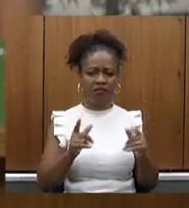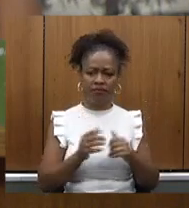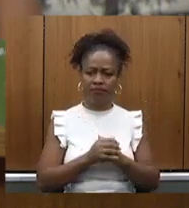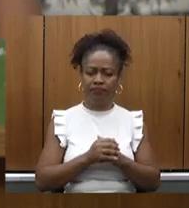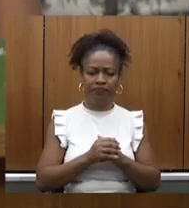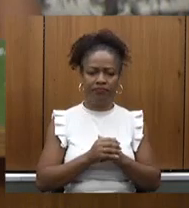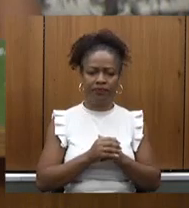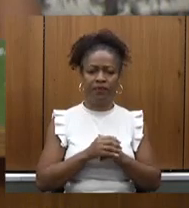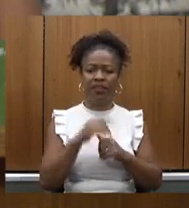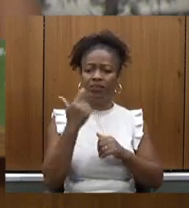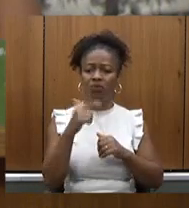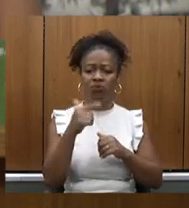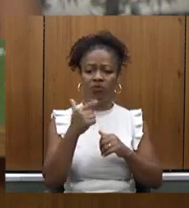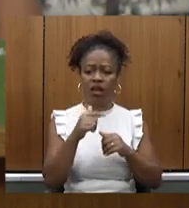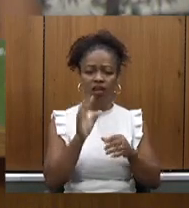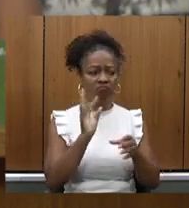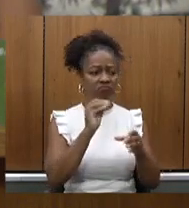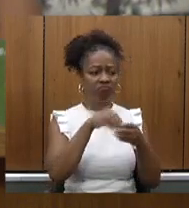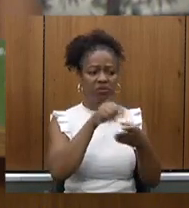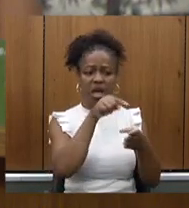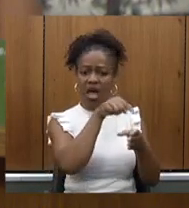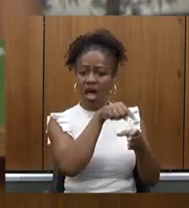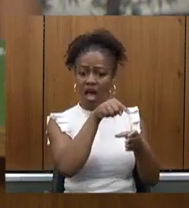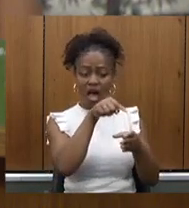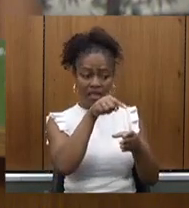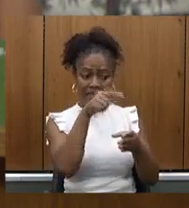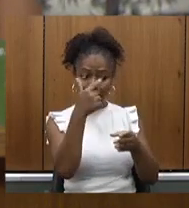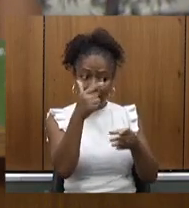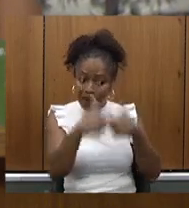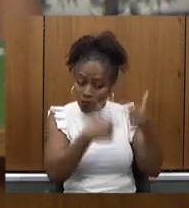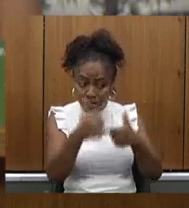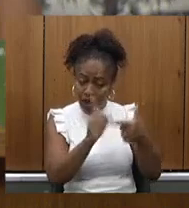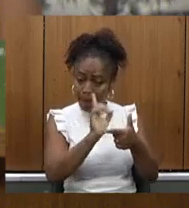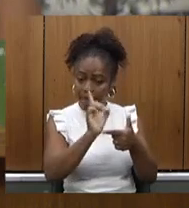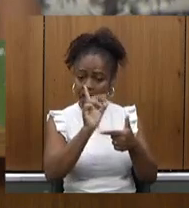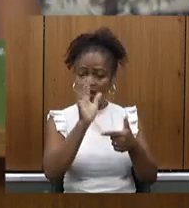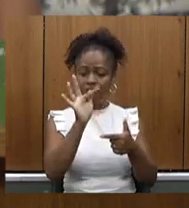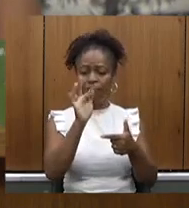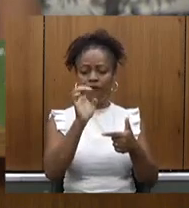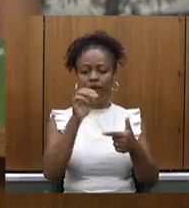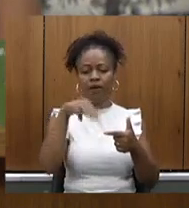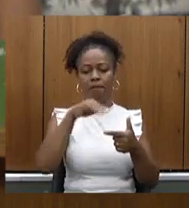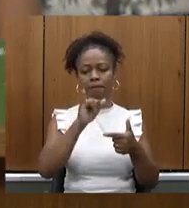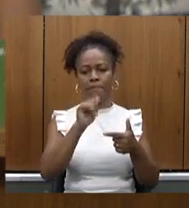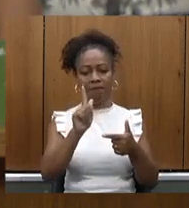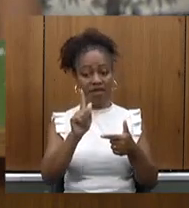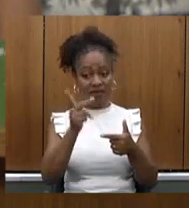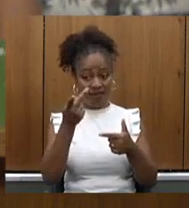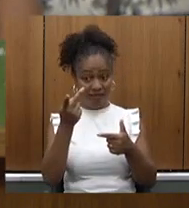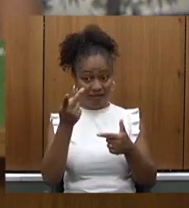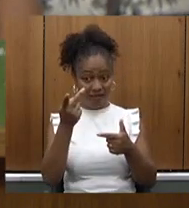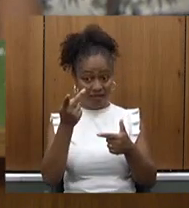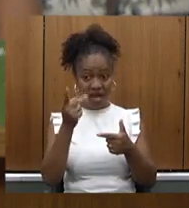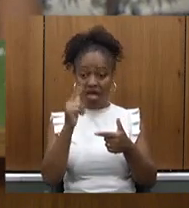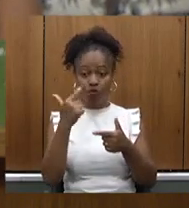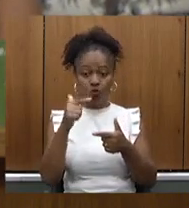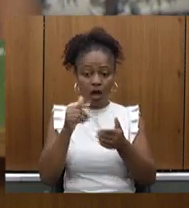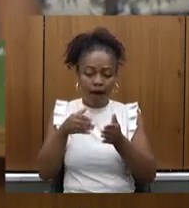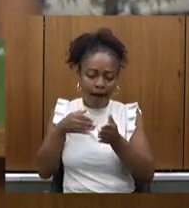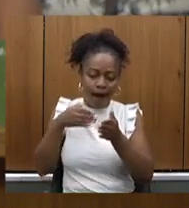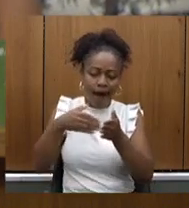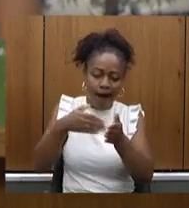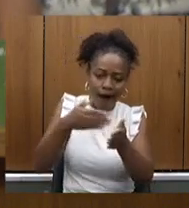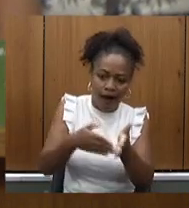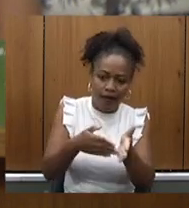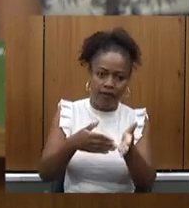esteja lotado na FEMIG que não esteja trabalhando na FEMIG então assim a carreira de EPPGG é uma